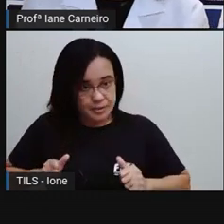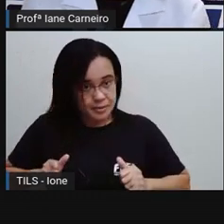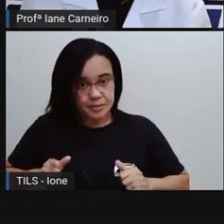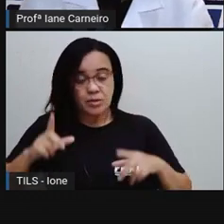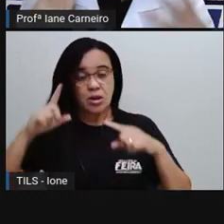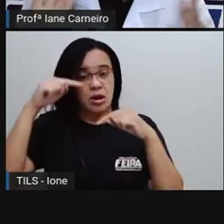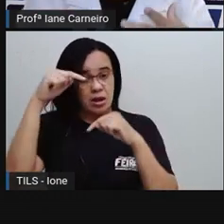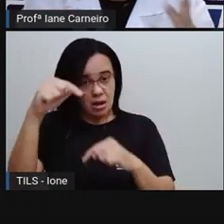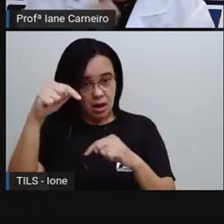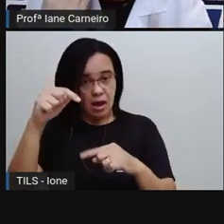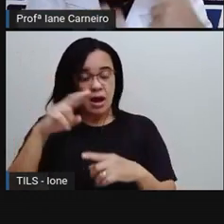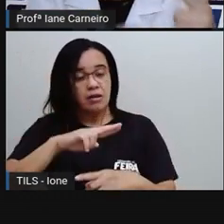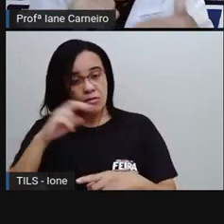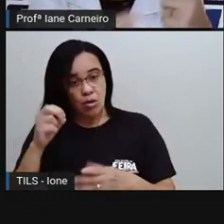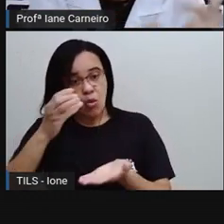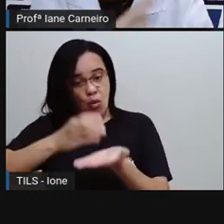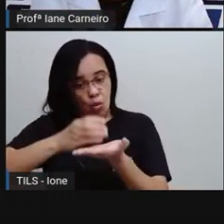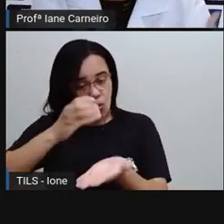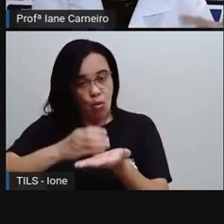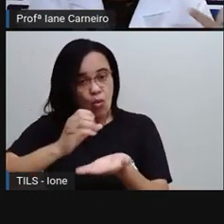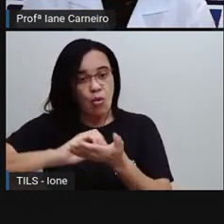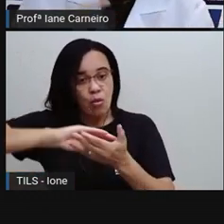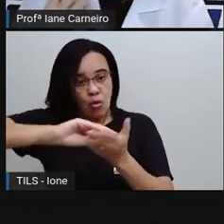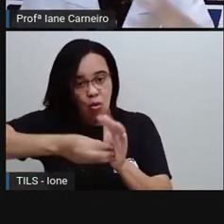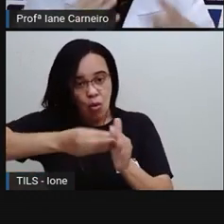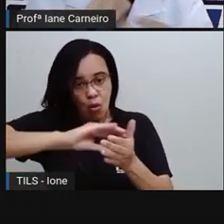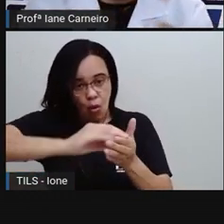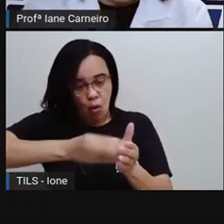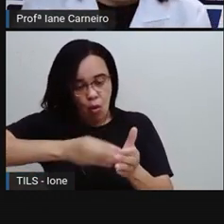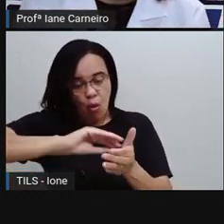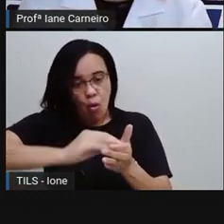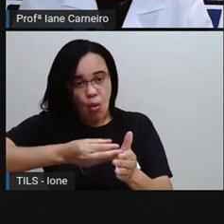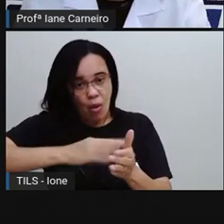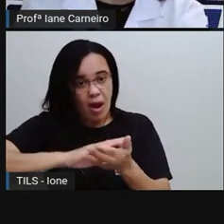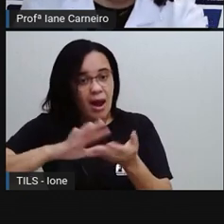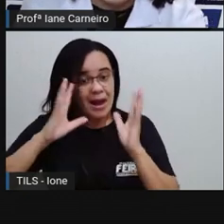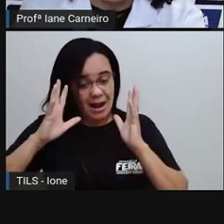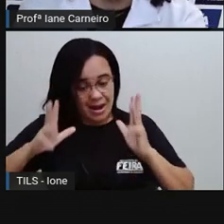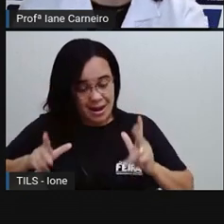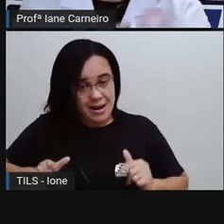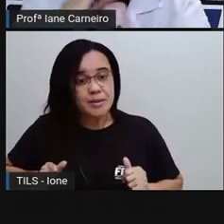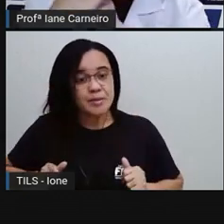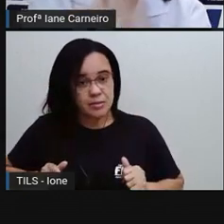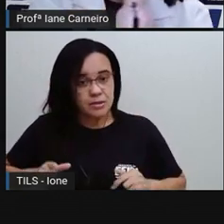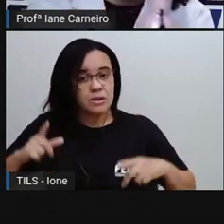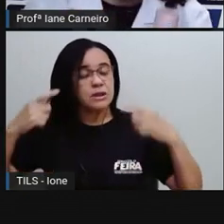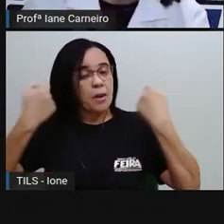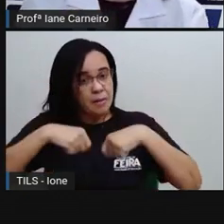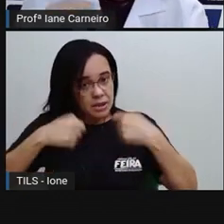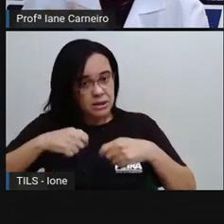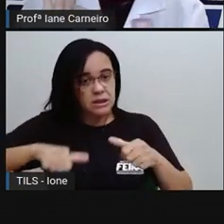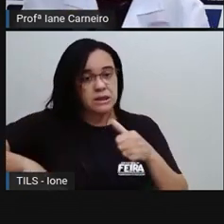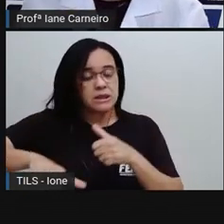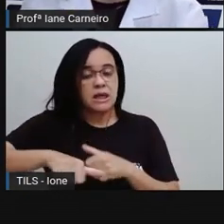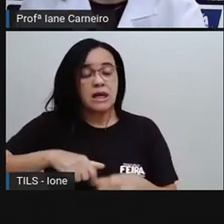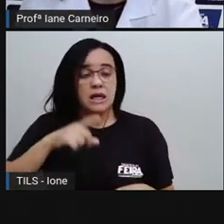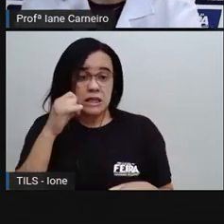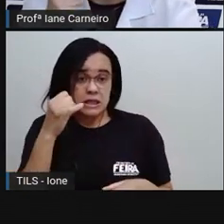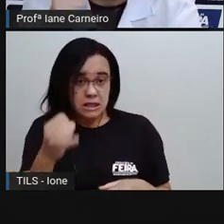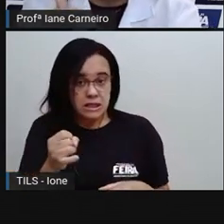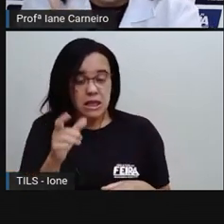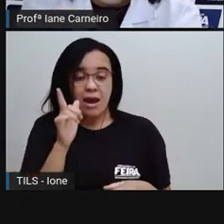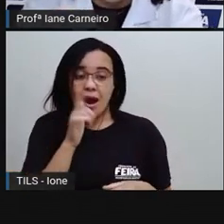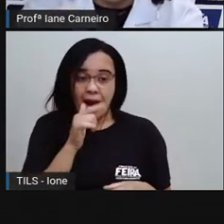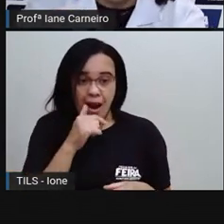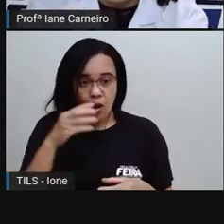certo? Toda vez que for renovar a água, toda vez que for trocar a água da garrafinha, lava direitinho, higieniza pra